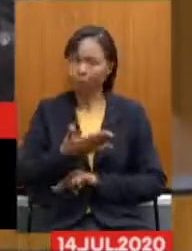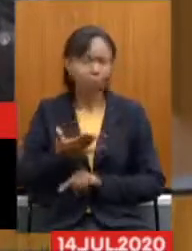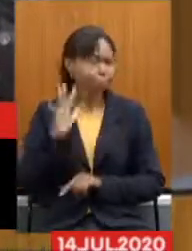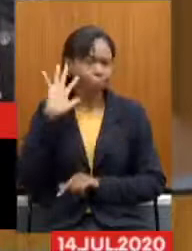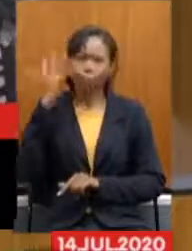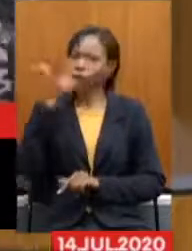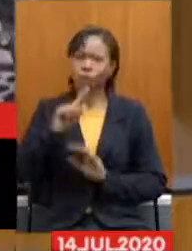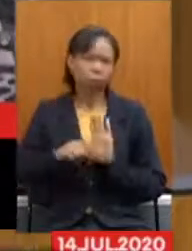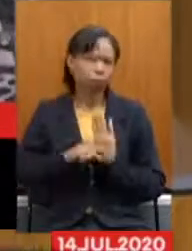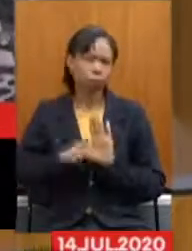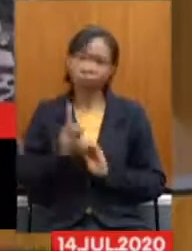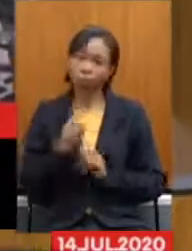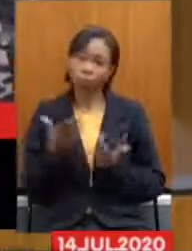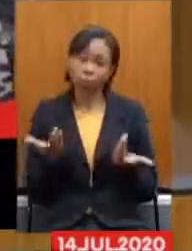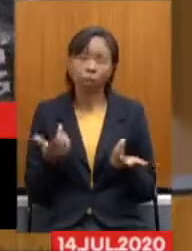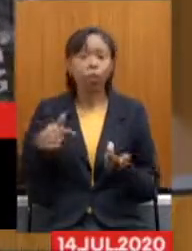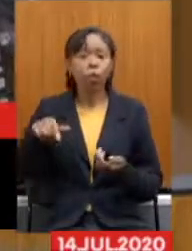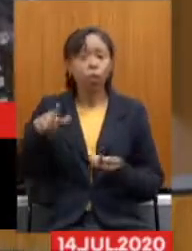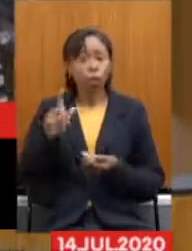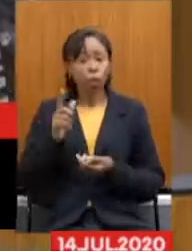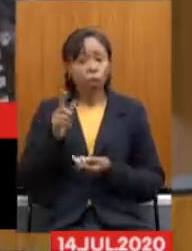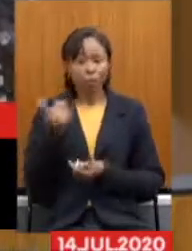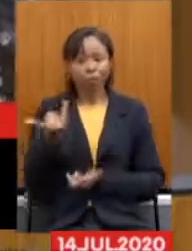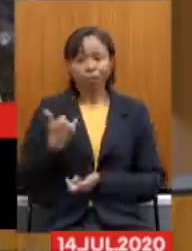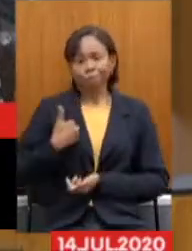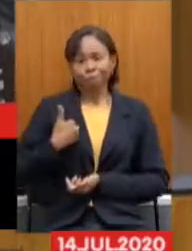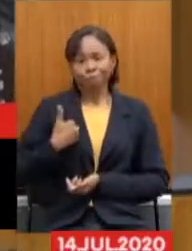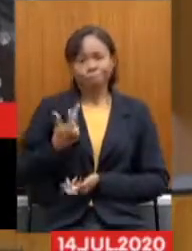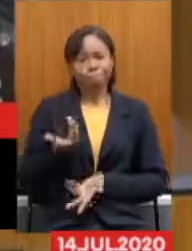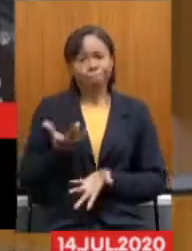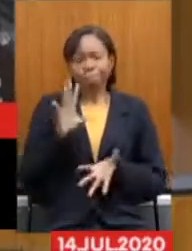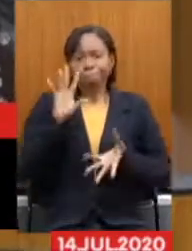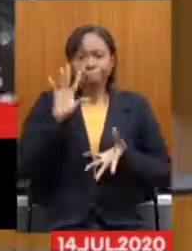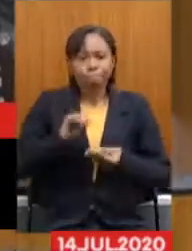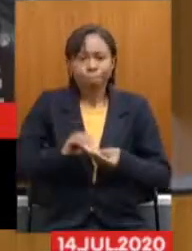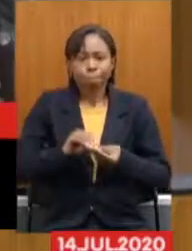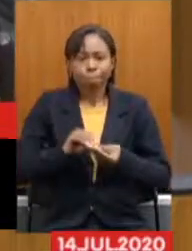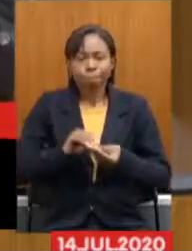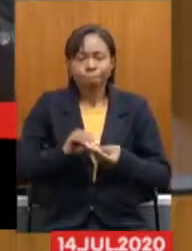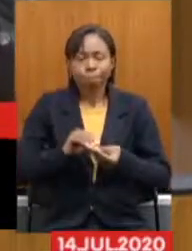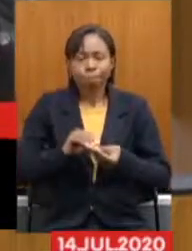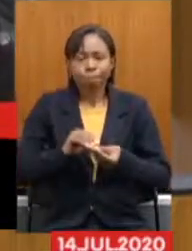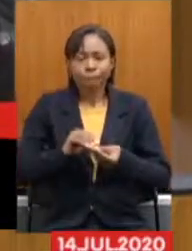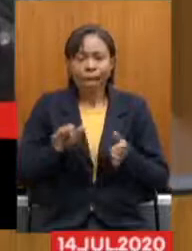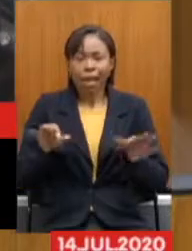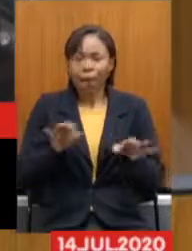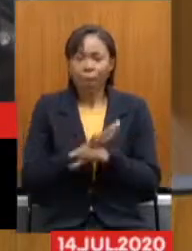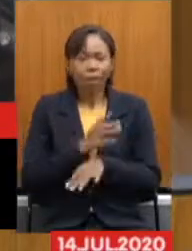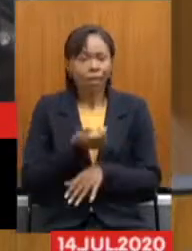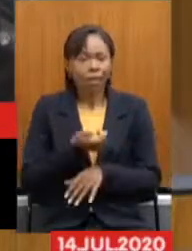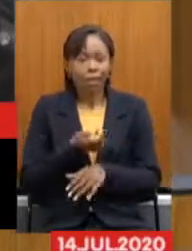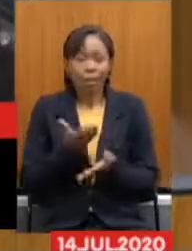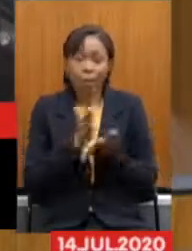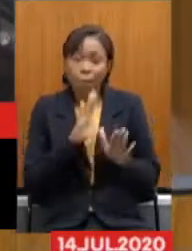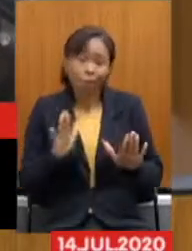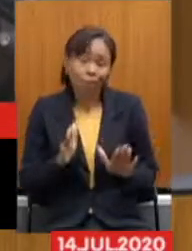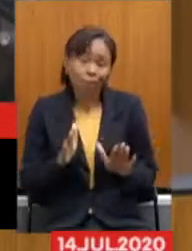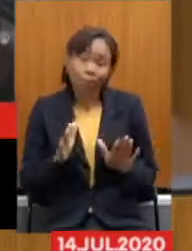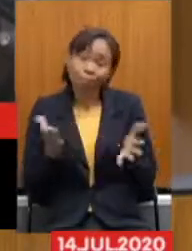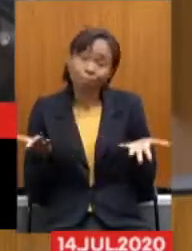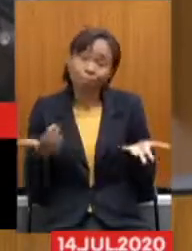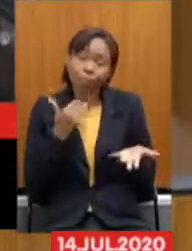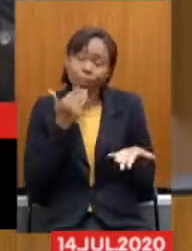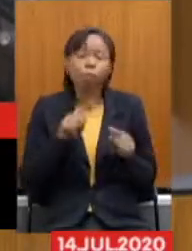Bom Já estão me falando Aqui Eu não vou poder Não vai dar Para concluir Tudo Pode continuar Não dá Mas eu tenho Umas questões Que eu vou